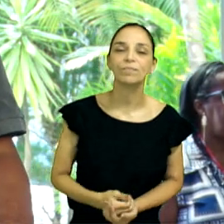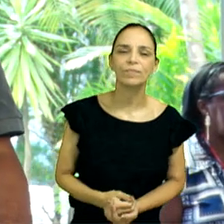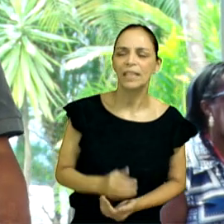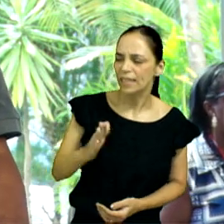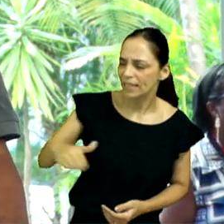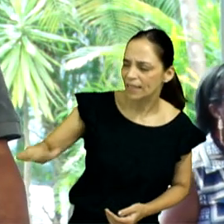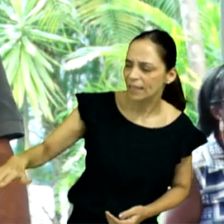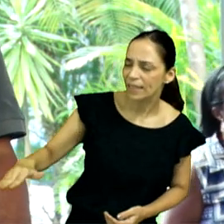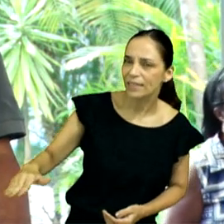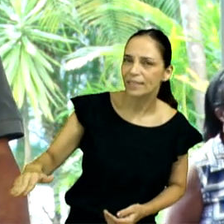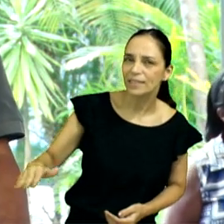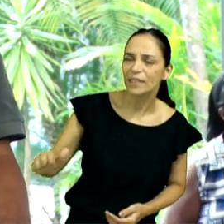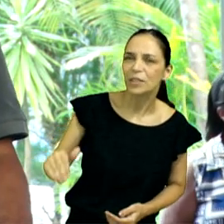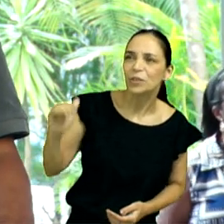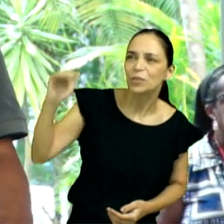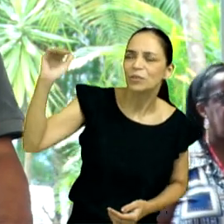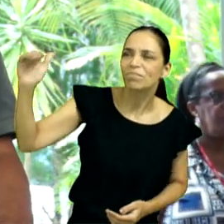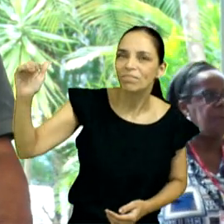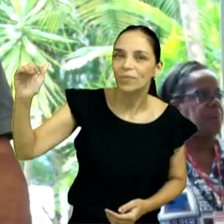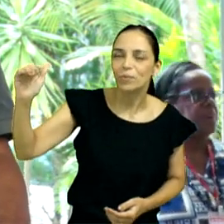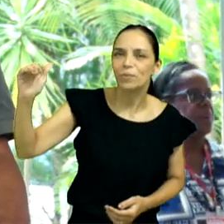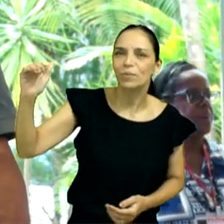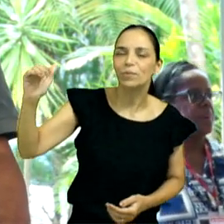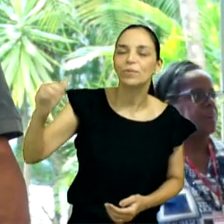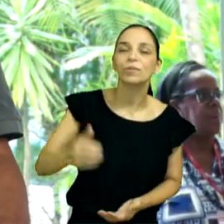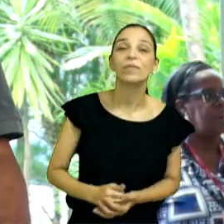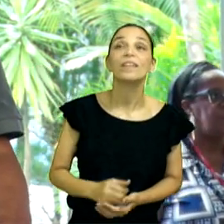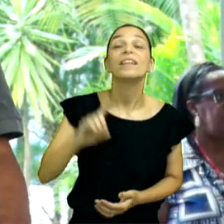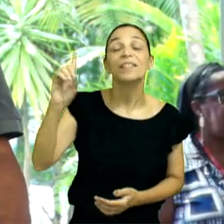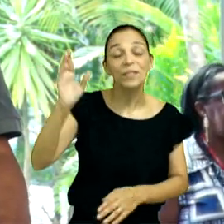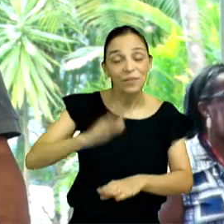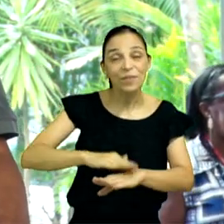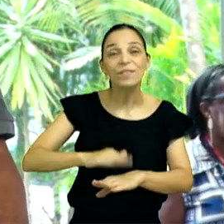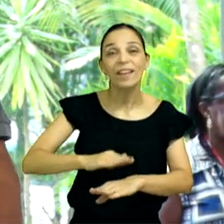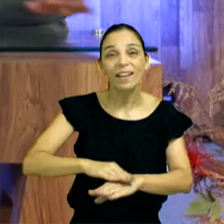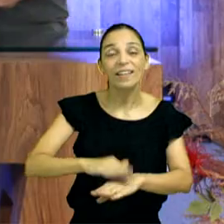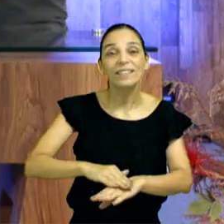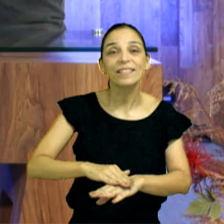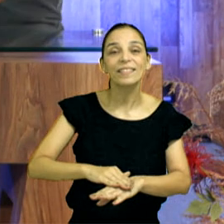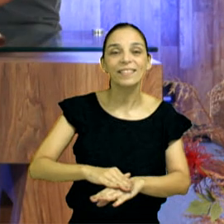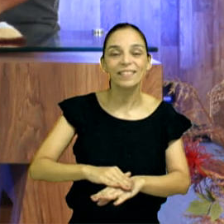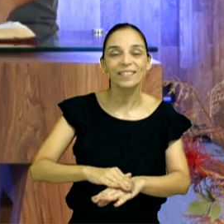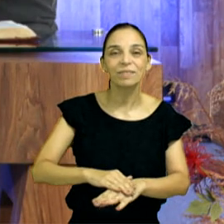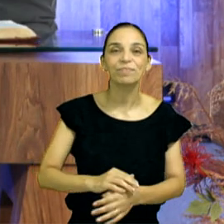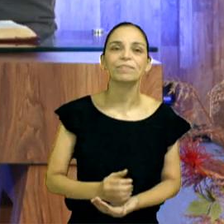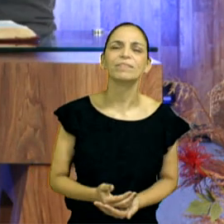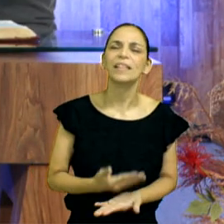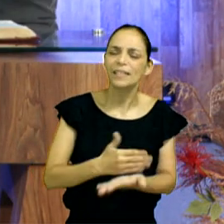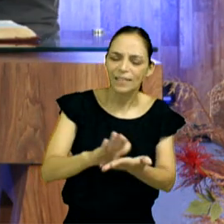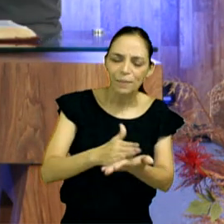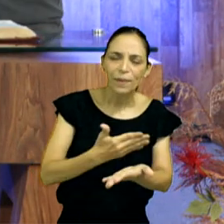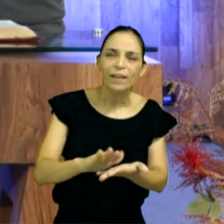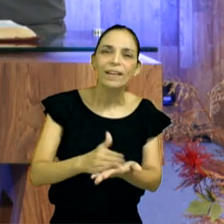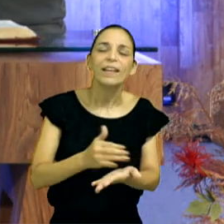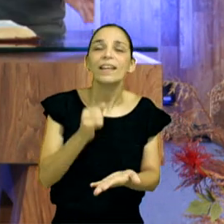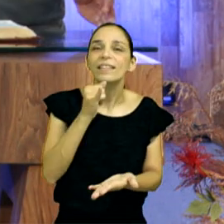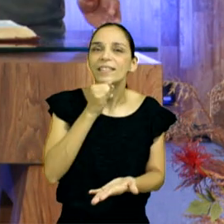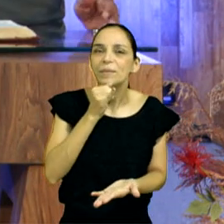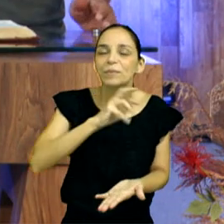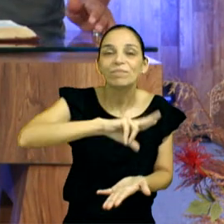adulto, ele faz, amém, queridos? Separei tantos exemplos aqui,